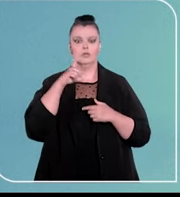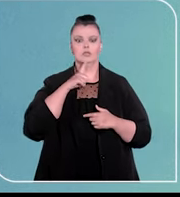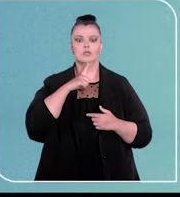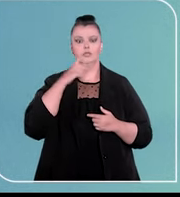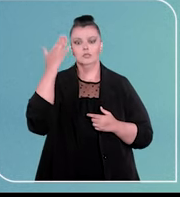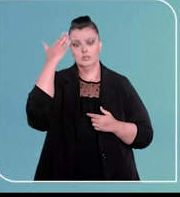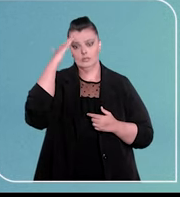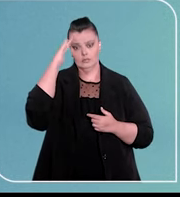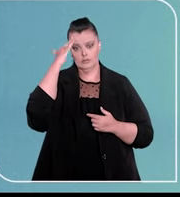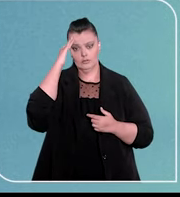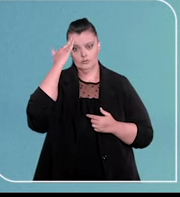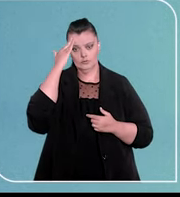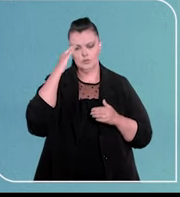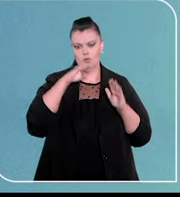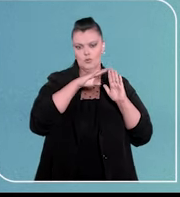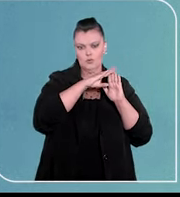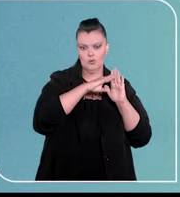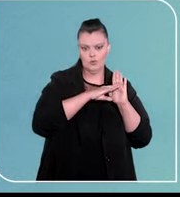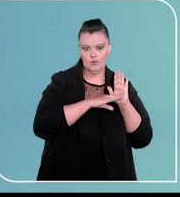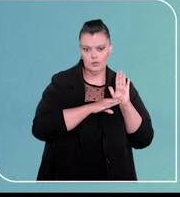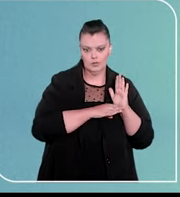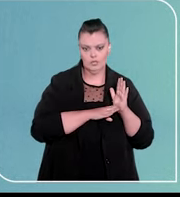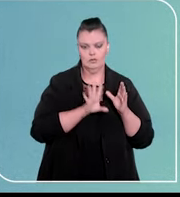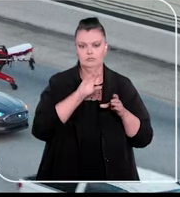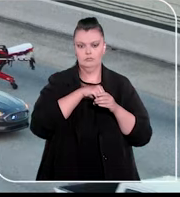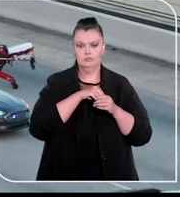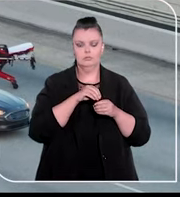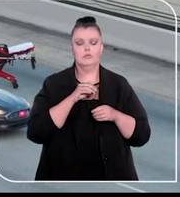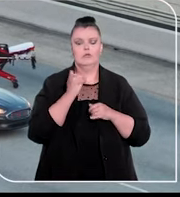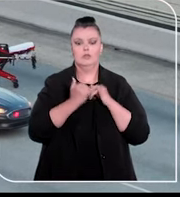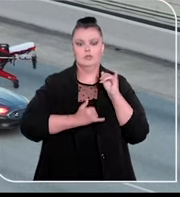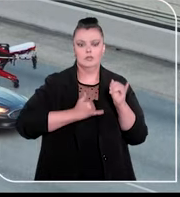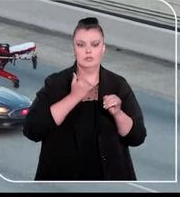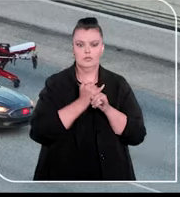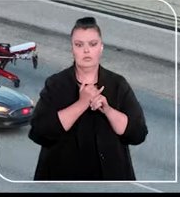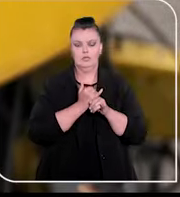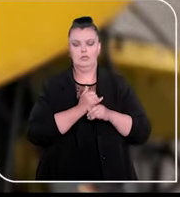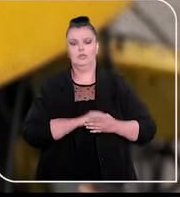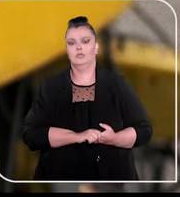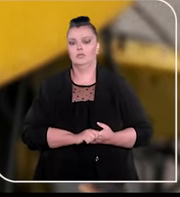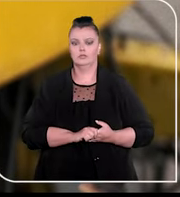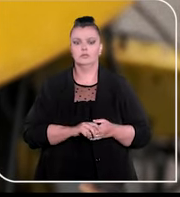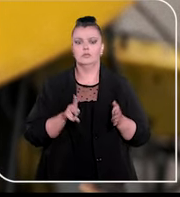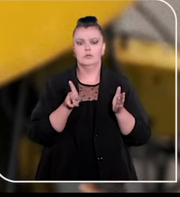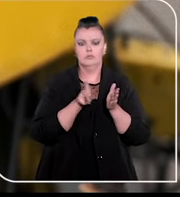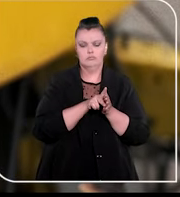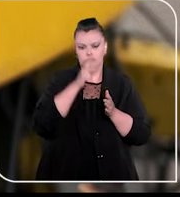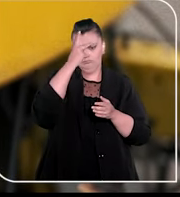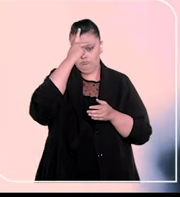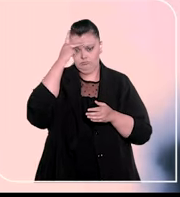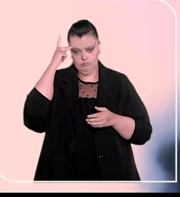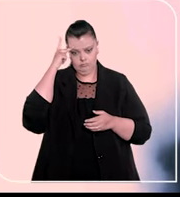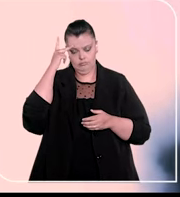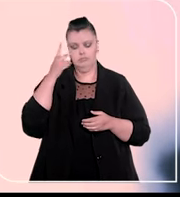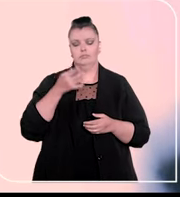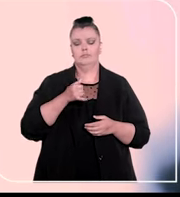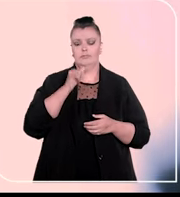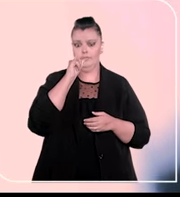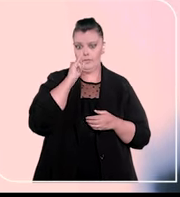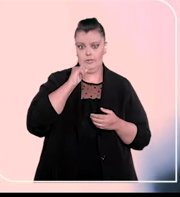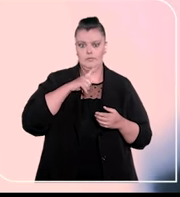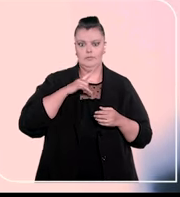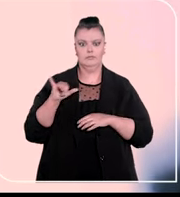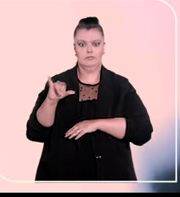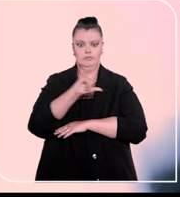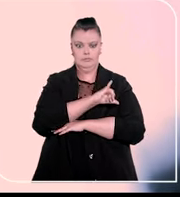entendimentos da Corte sobre conteúdo impróprio na internet, obrigação de seguradoras em caso de condutor embriagado e alteração de